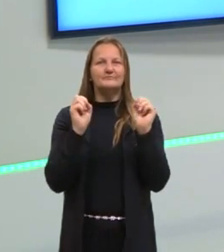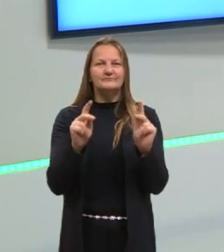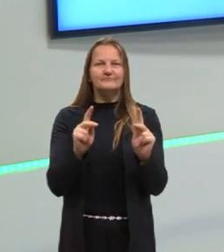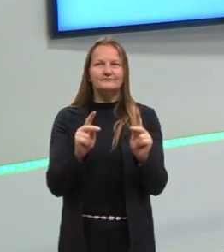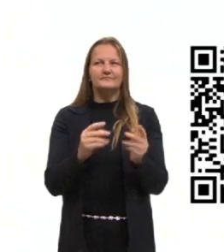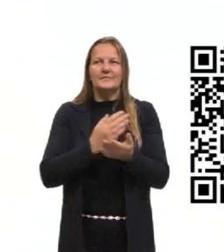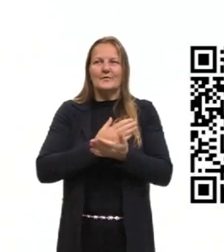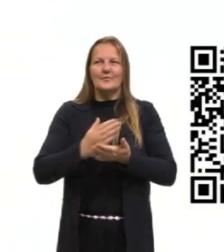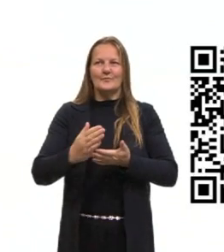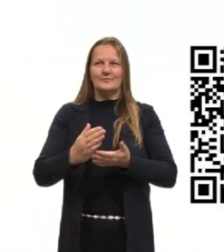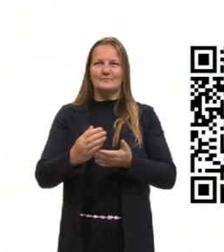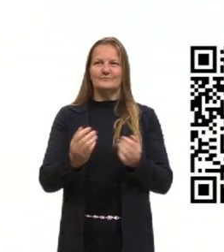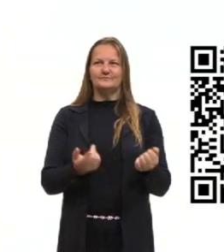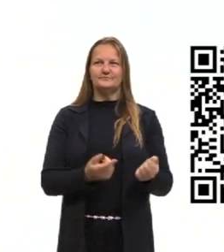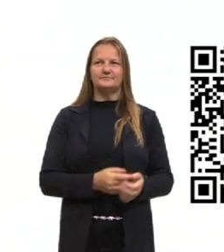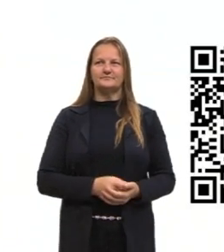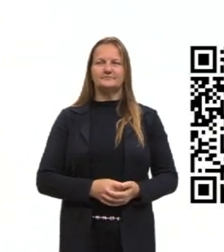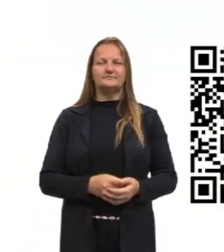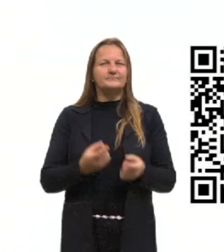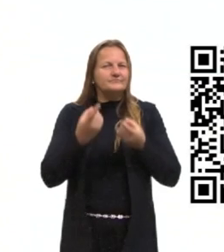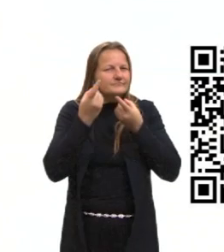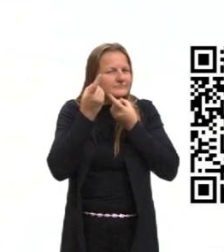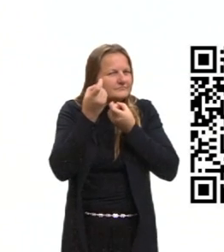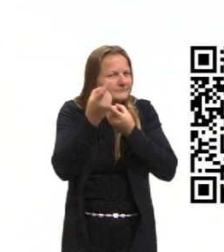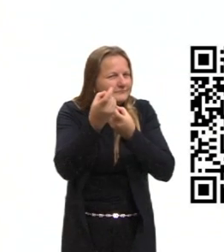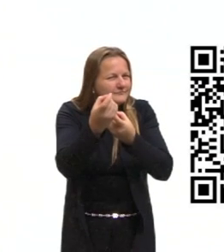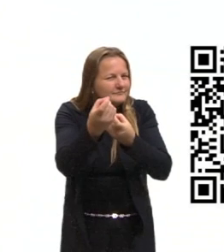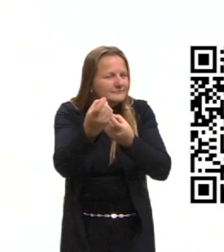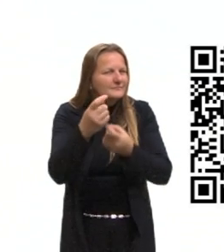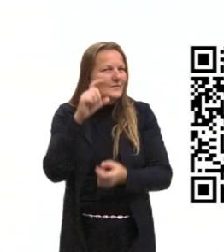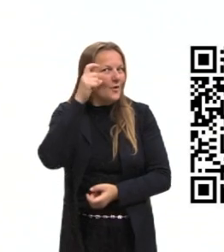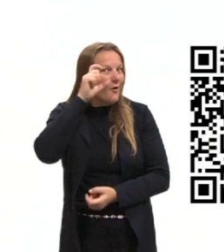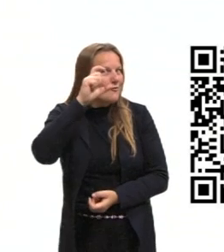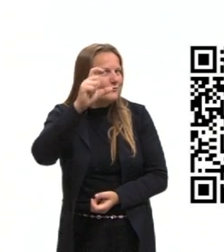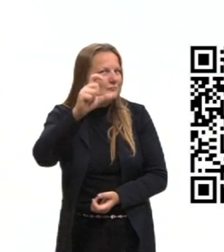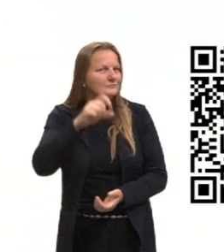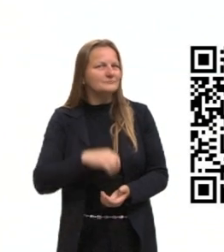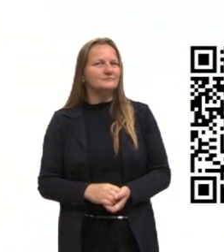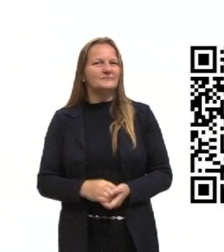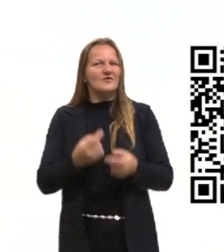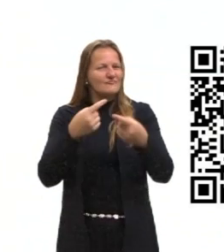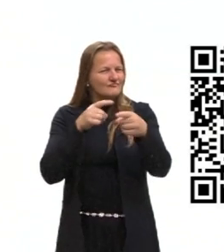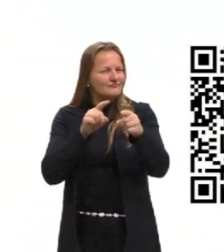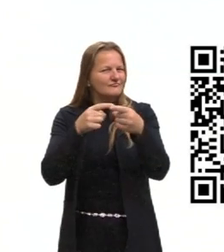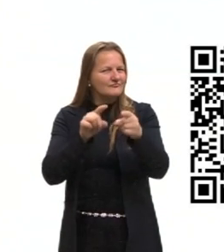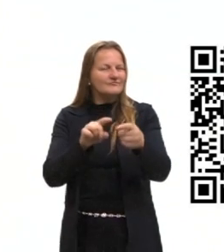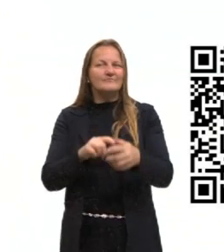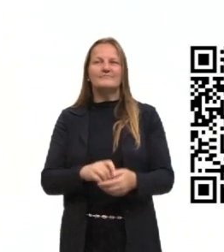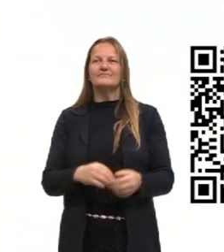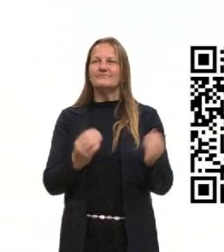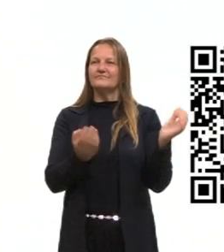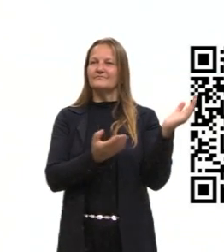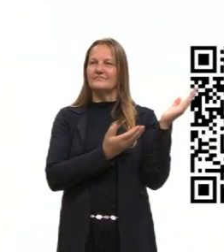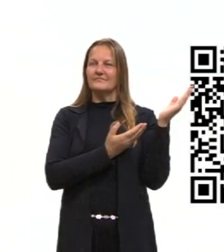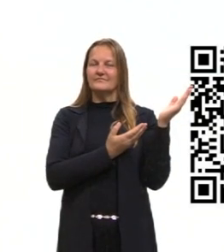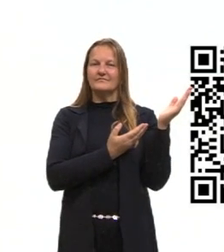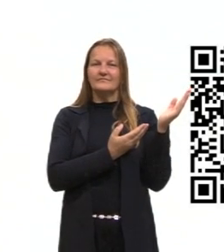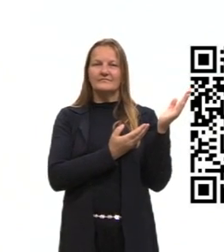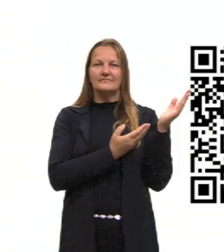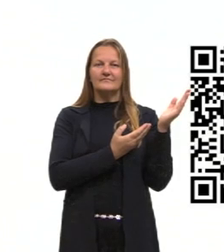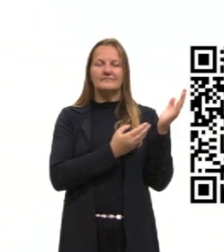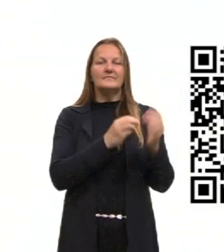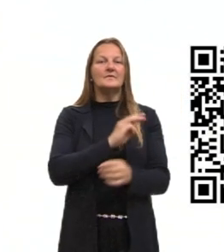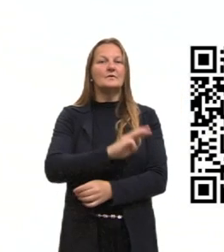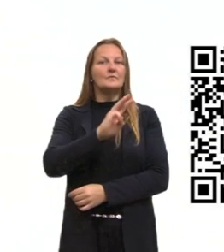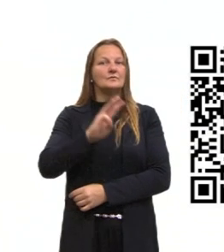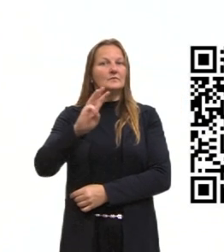Começando então, aguçando um pouquinho da tua curiosidade. Bom, retirei aqui essa reportagem do site